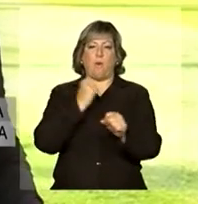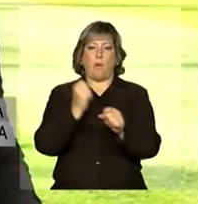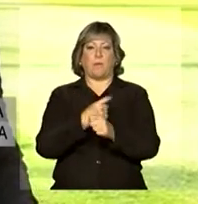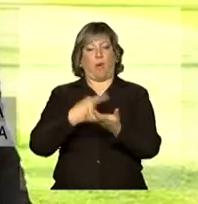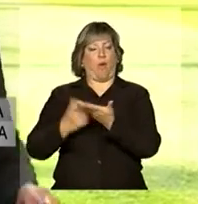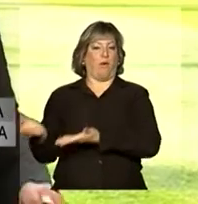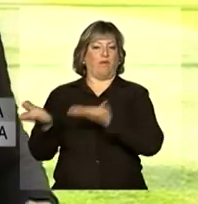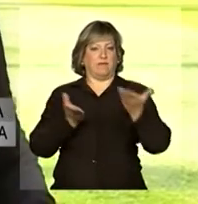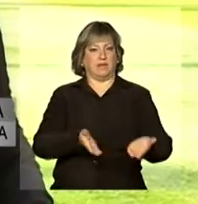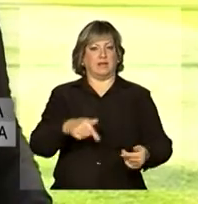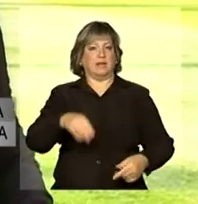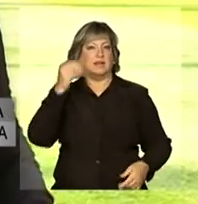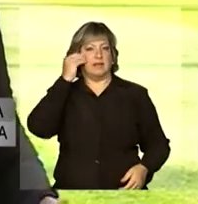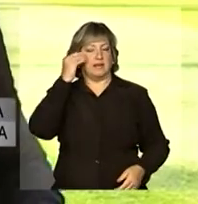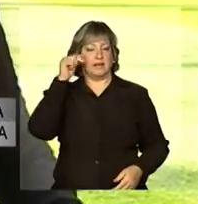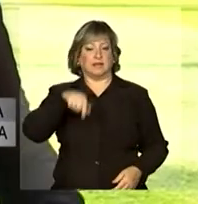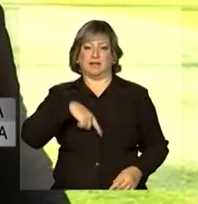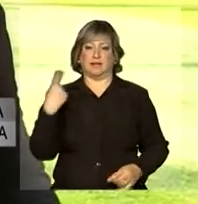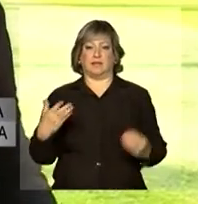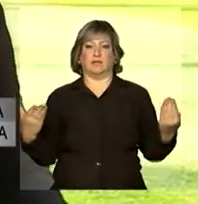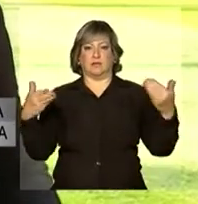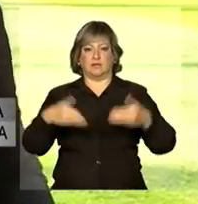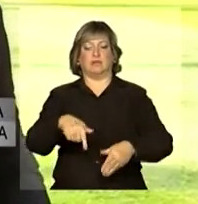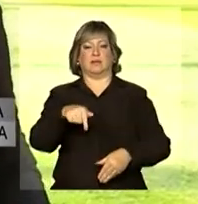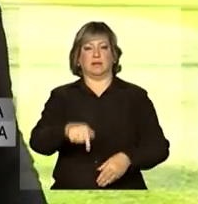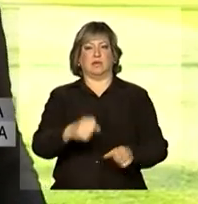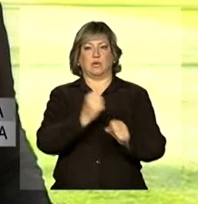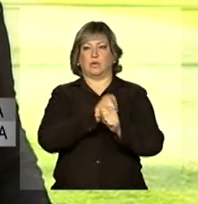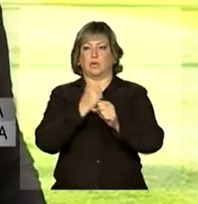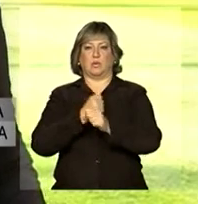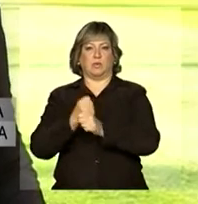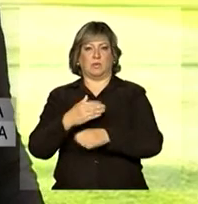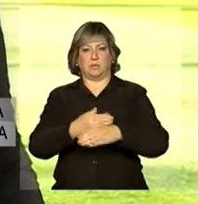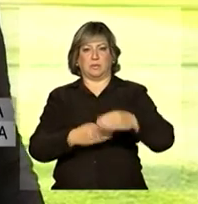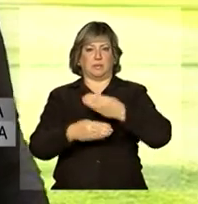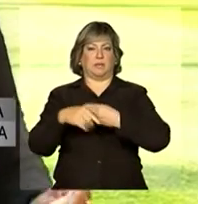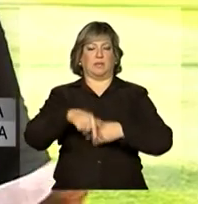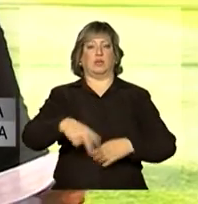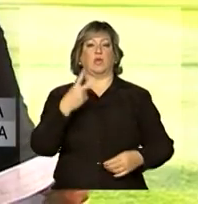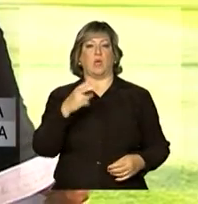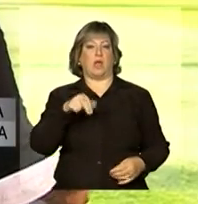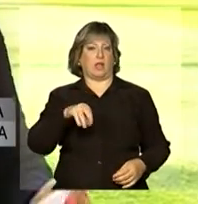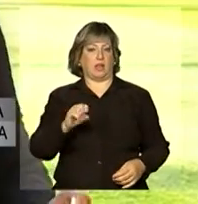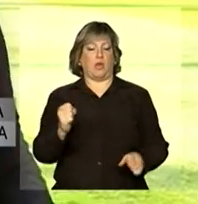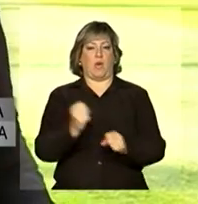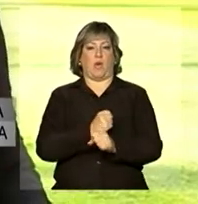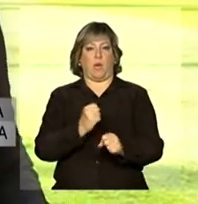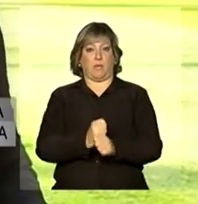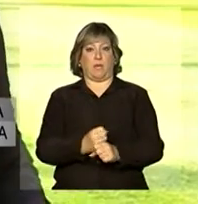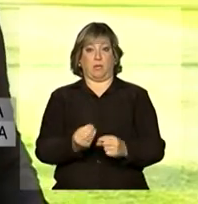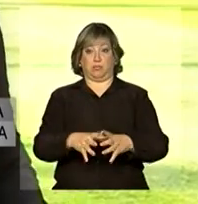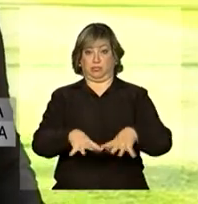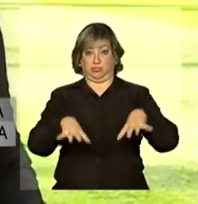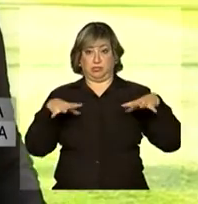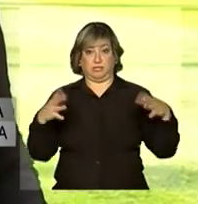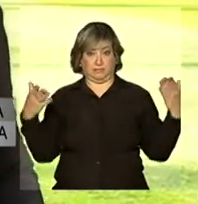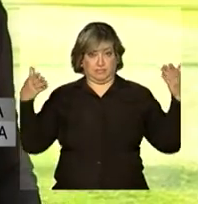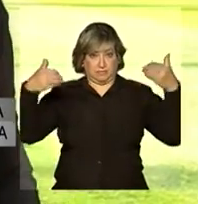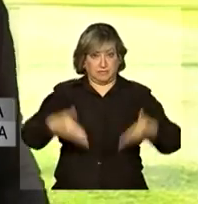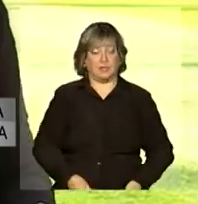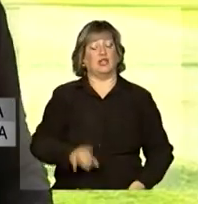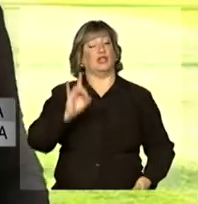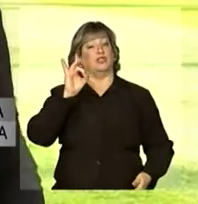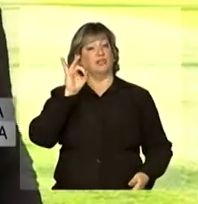convidados. Eles fizeram parte, ergueram este estádio nesses dois anos de obras. O grande público somente vai ter